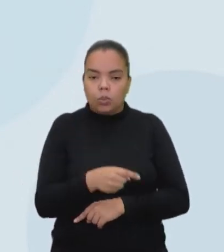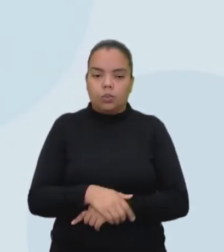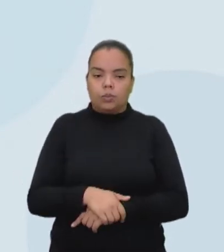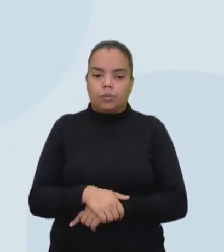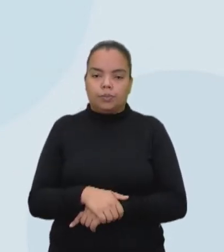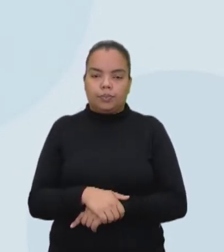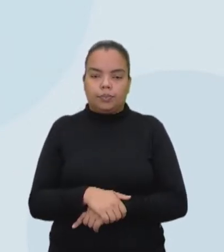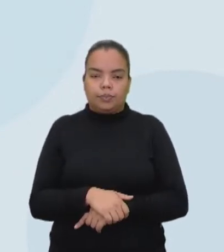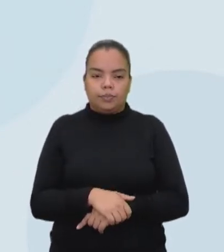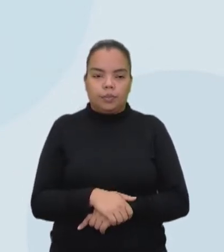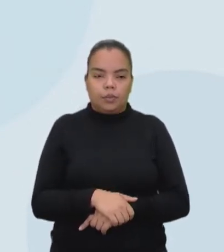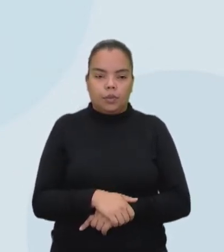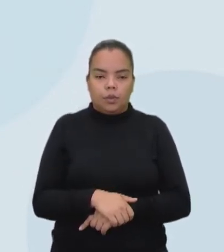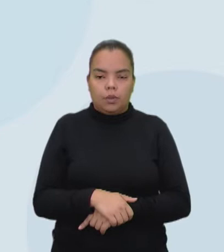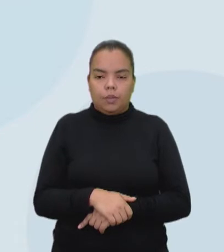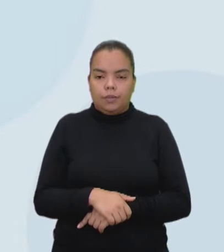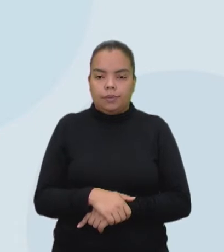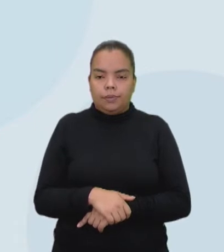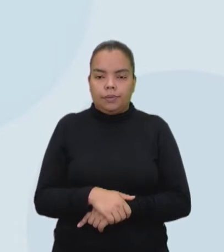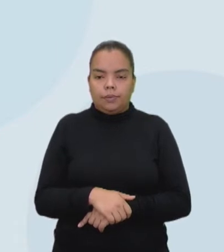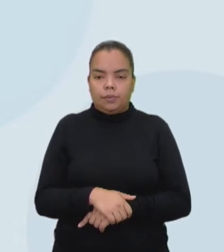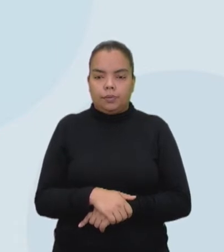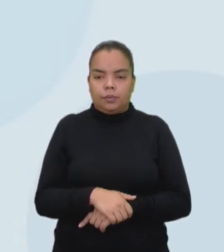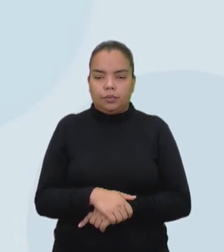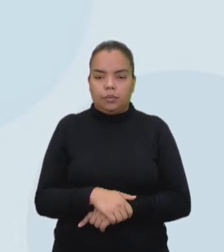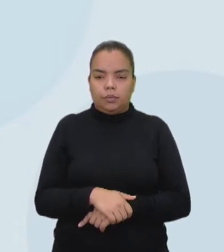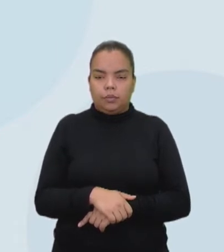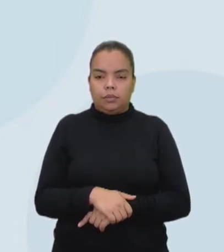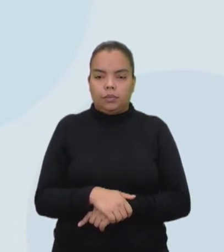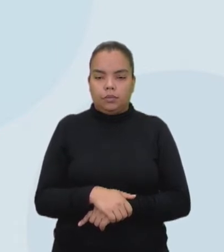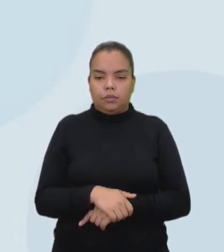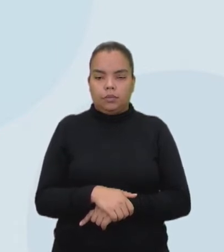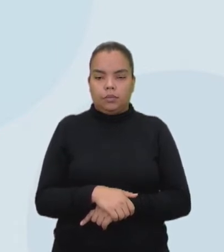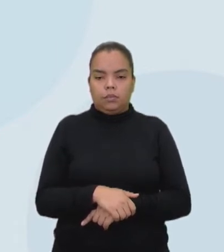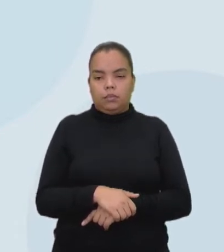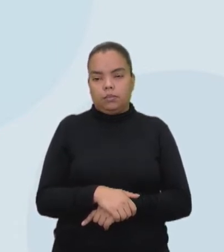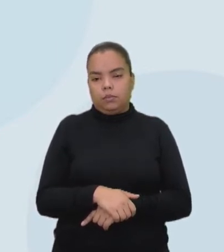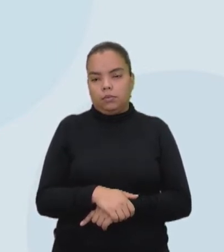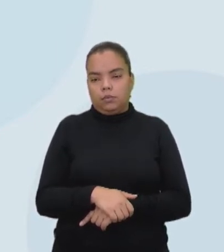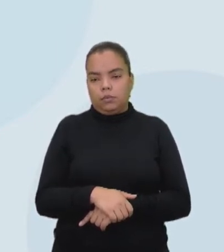Melhor pôr um ponto aqui. Para ficar mais fácil a visualização.